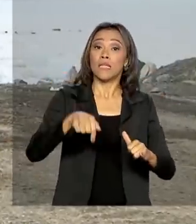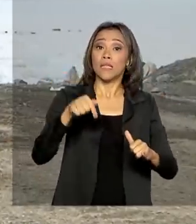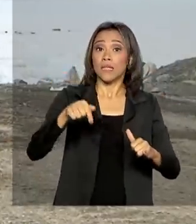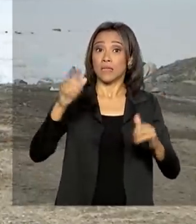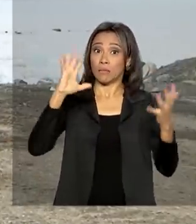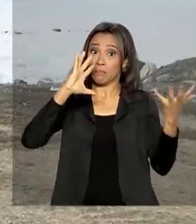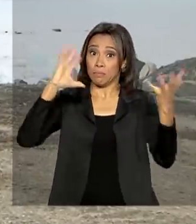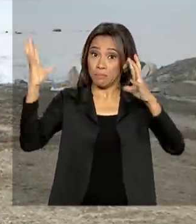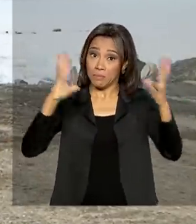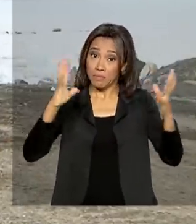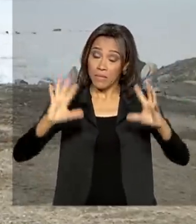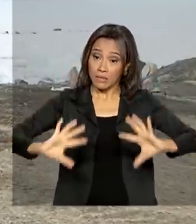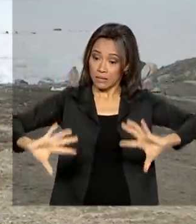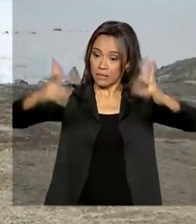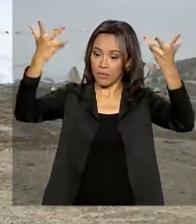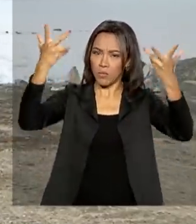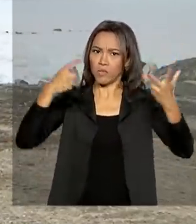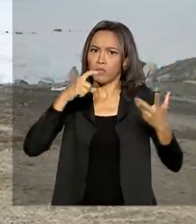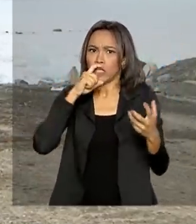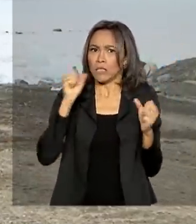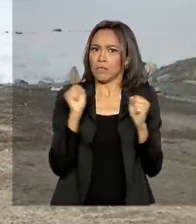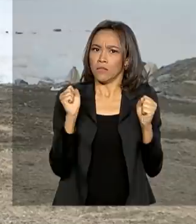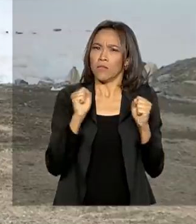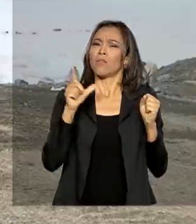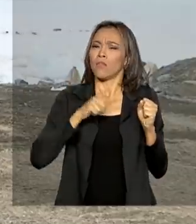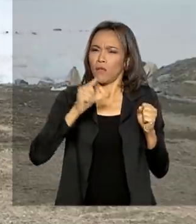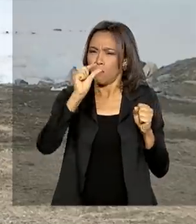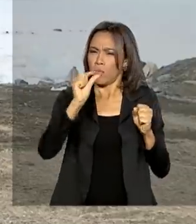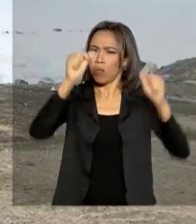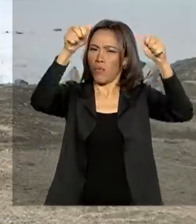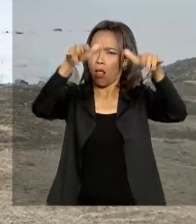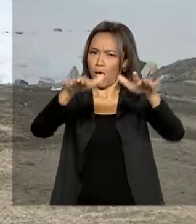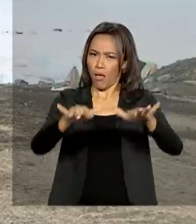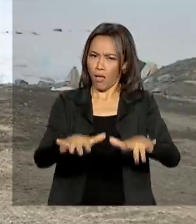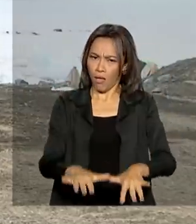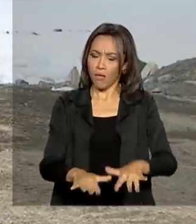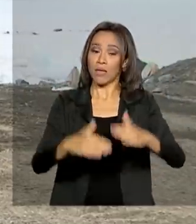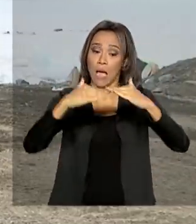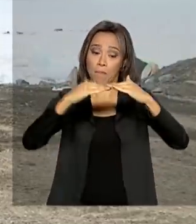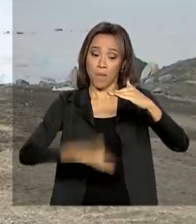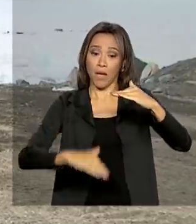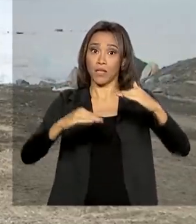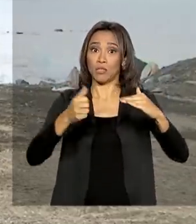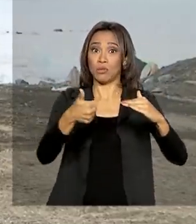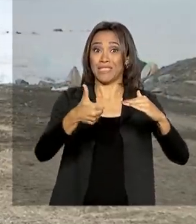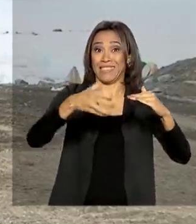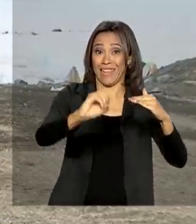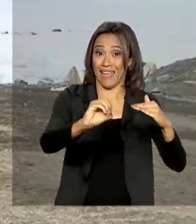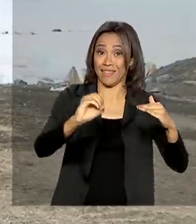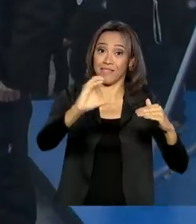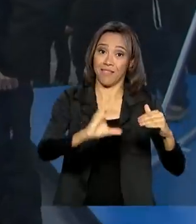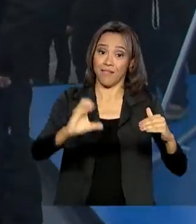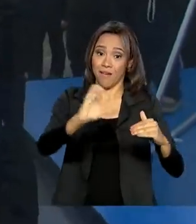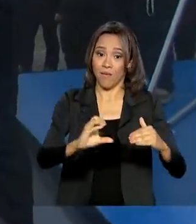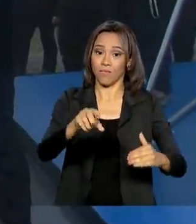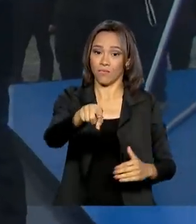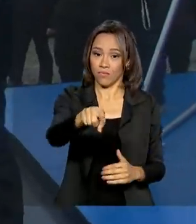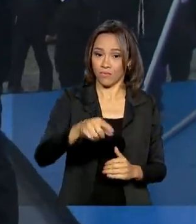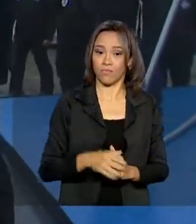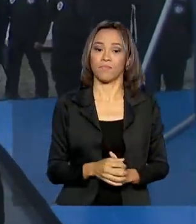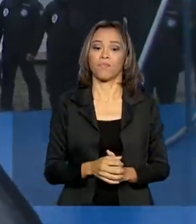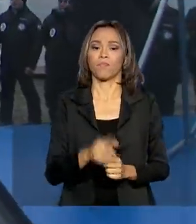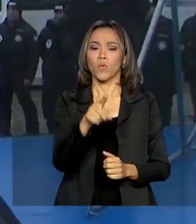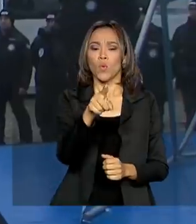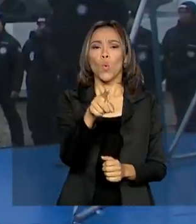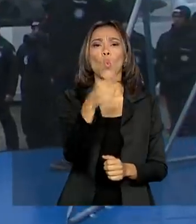o frio foi intenso, chegou a nevar levemente e a sensação térmica ficou abaixo dos 10 graus negativos. O lançamento